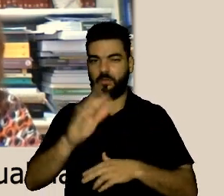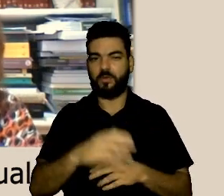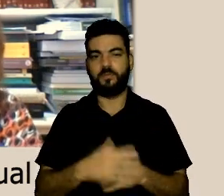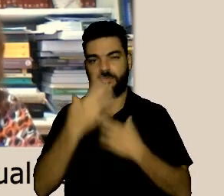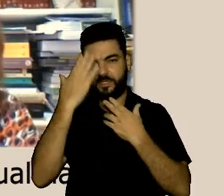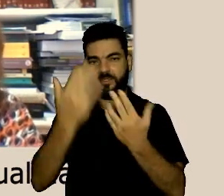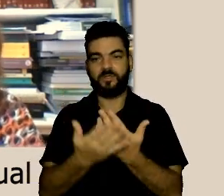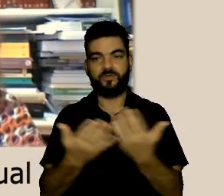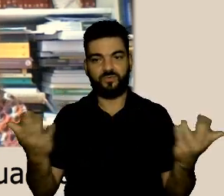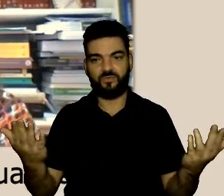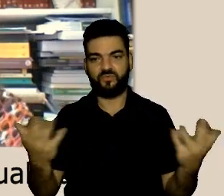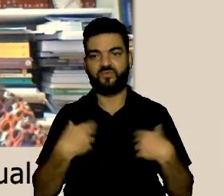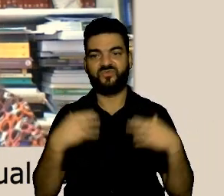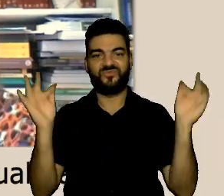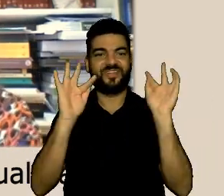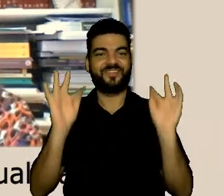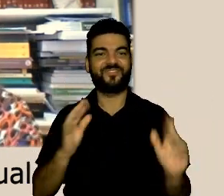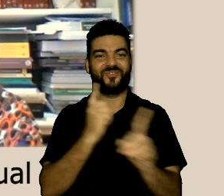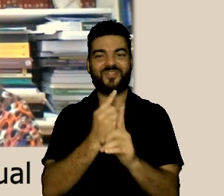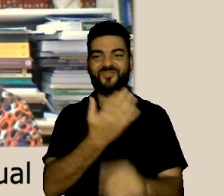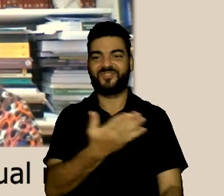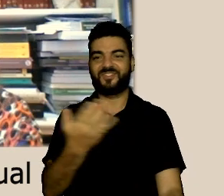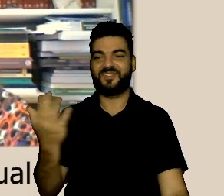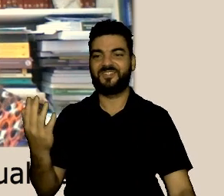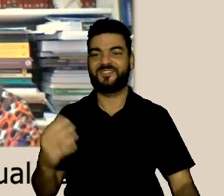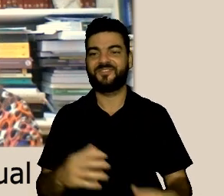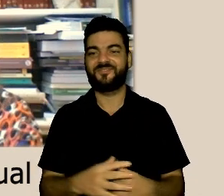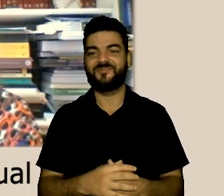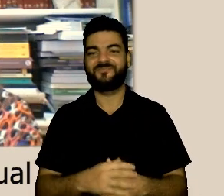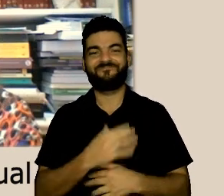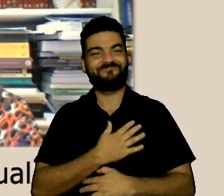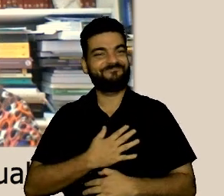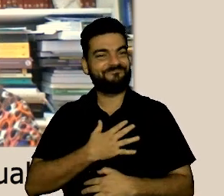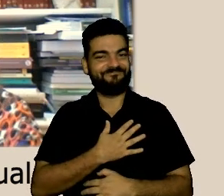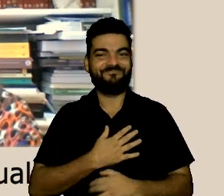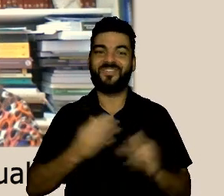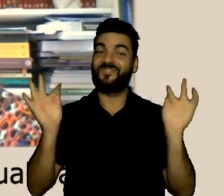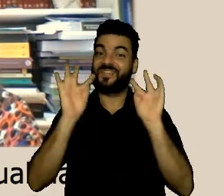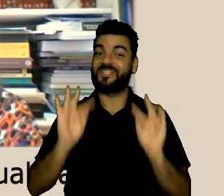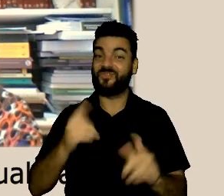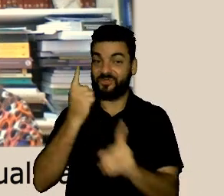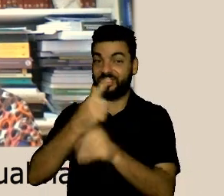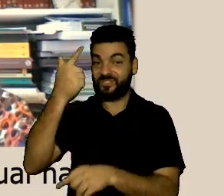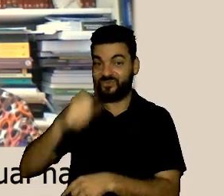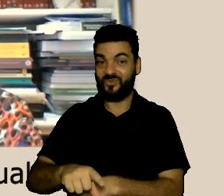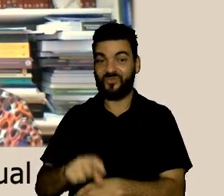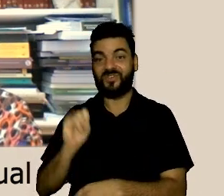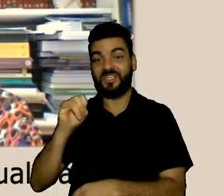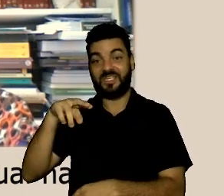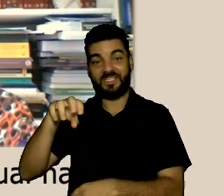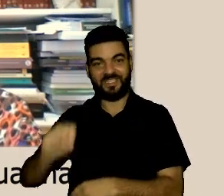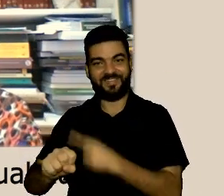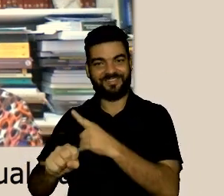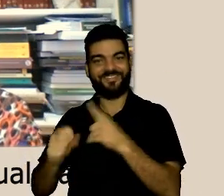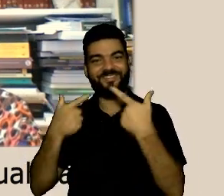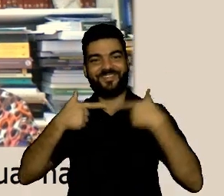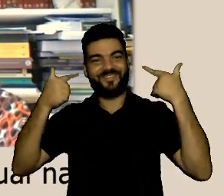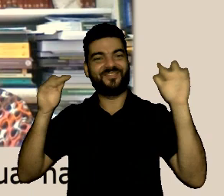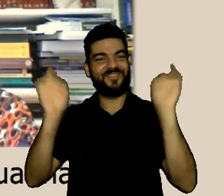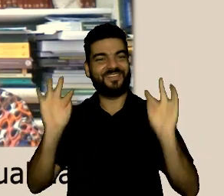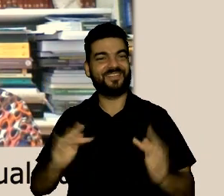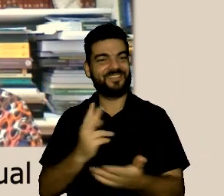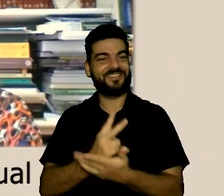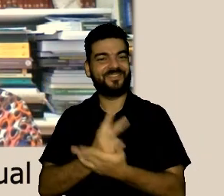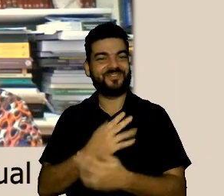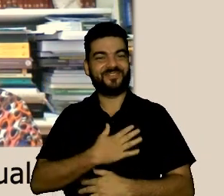da instituição e assim já que eu encerrado minha fala mais uma vez eu quero agradecer a todos um prazer conhecer a Lumena conhecer a Joseli um prazer